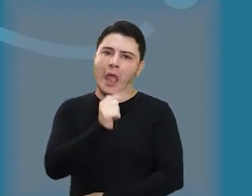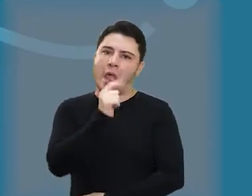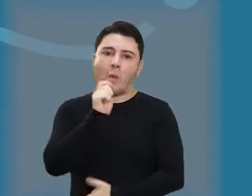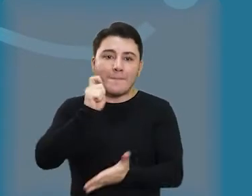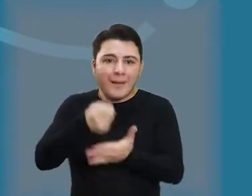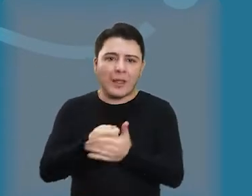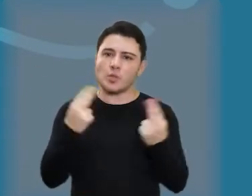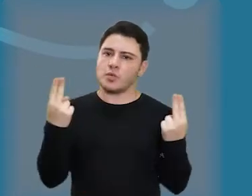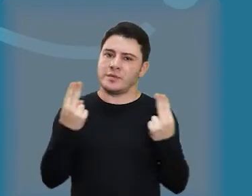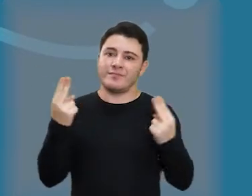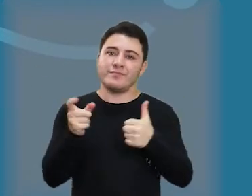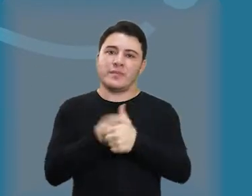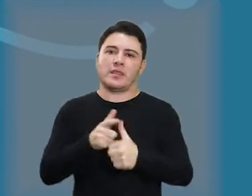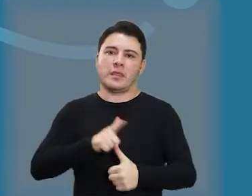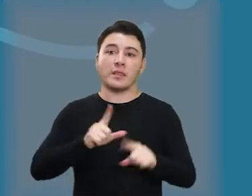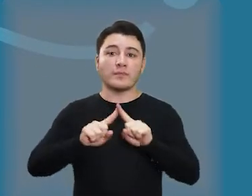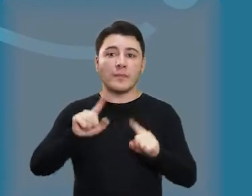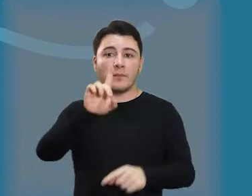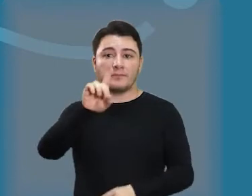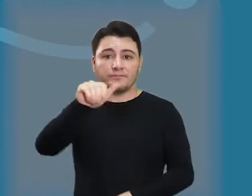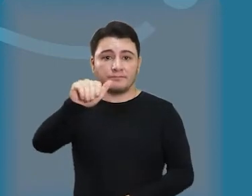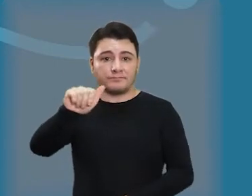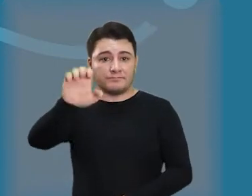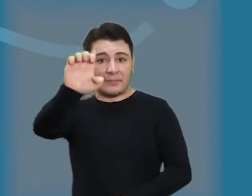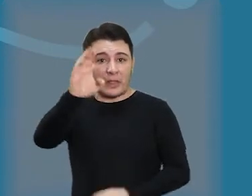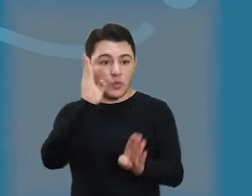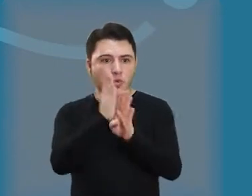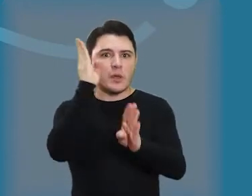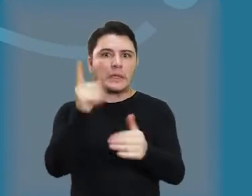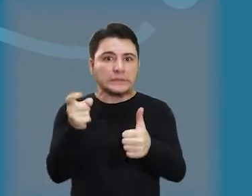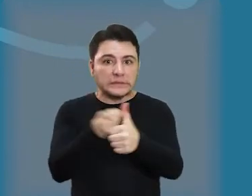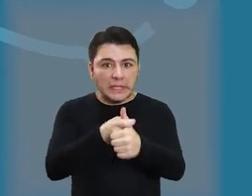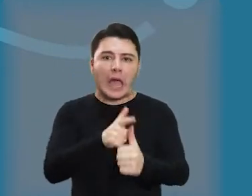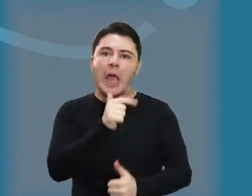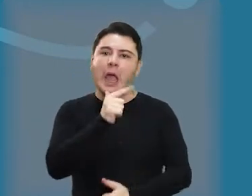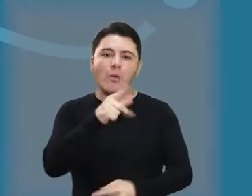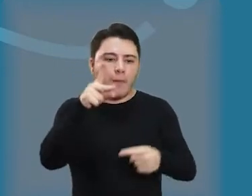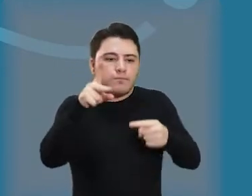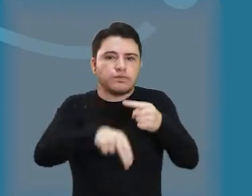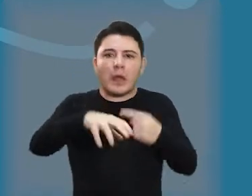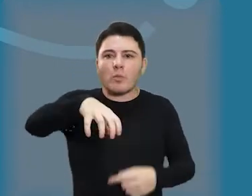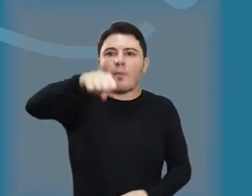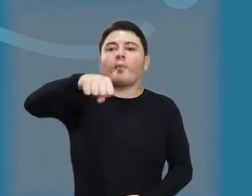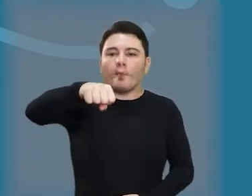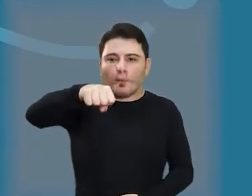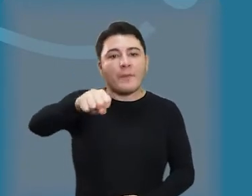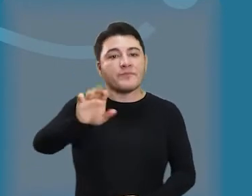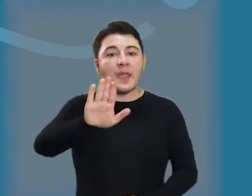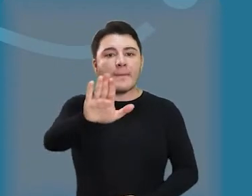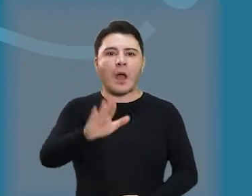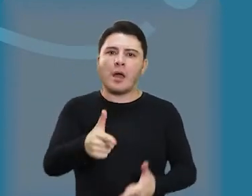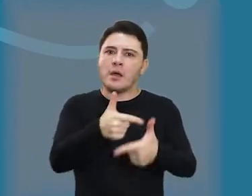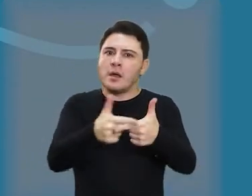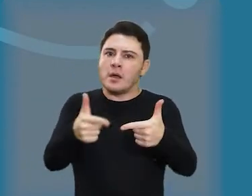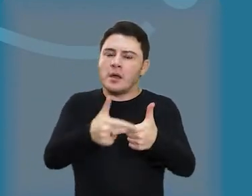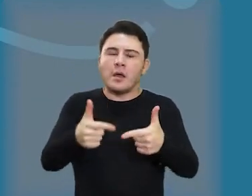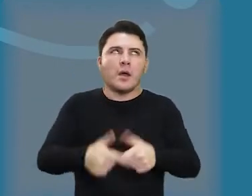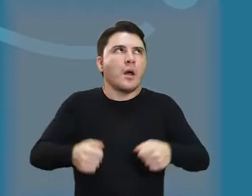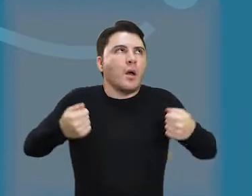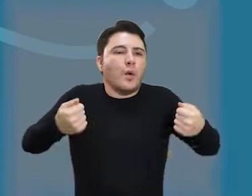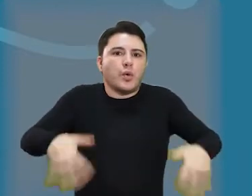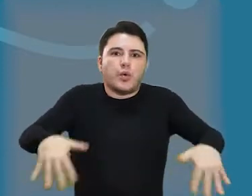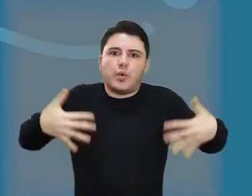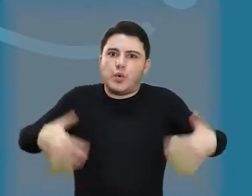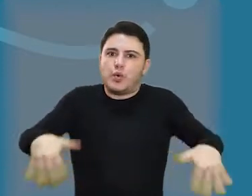pelo menos uma conta de água atrasada. E agora que o DAE voltou a cortar a água das nossas pessoas que têm débitos com o